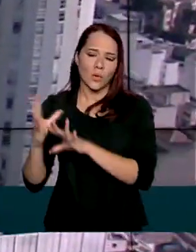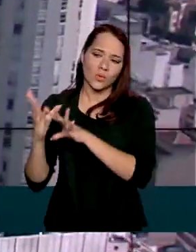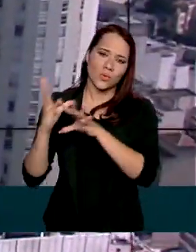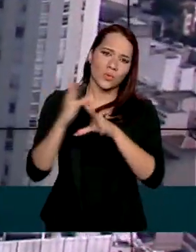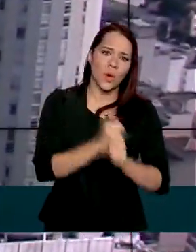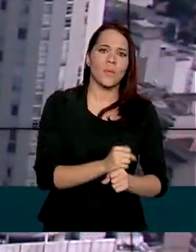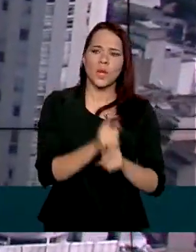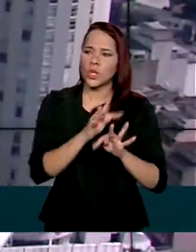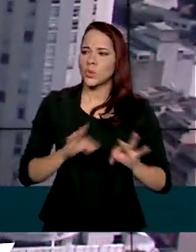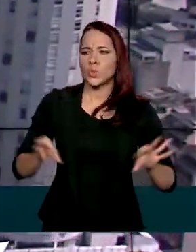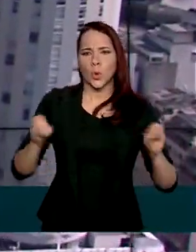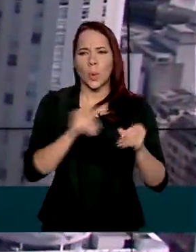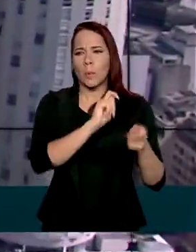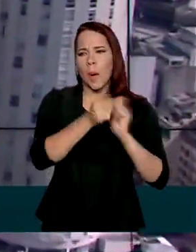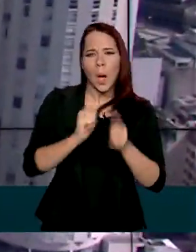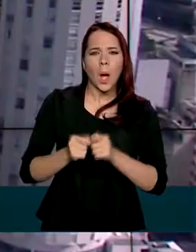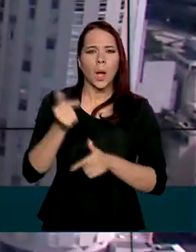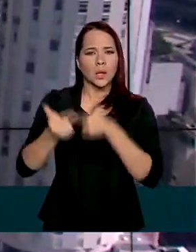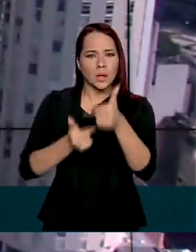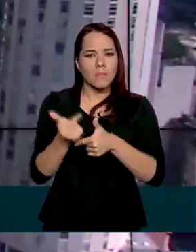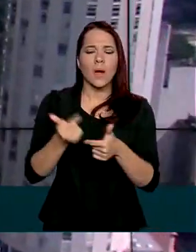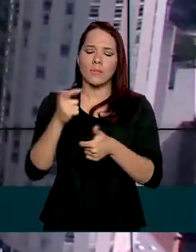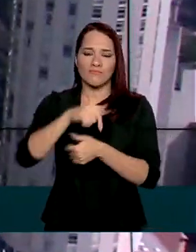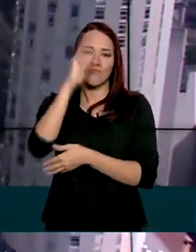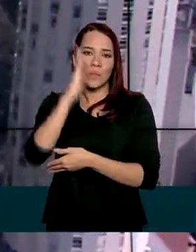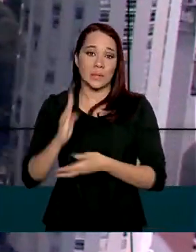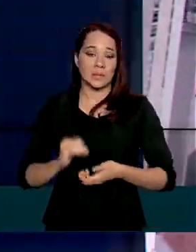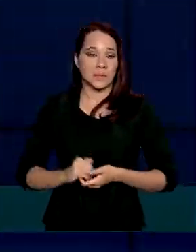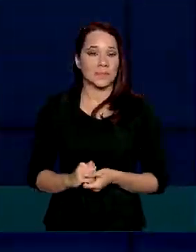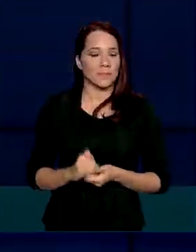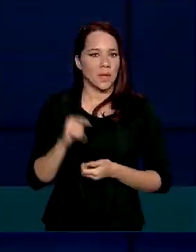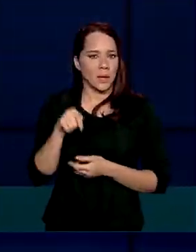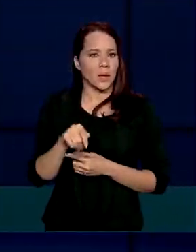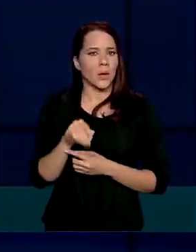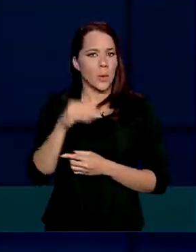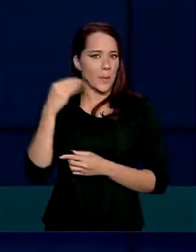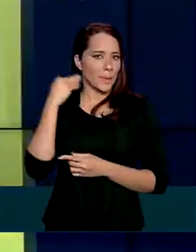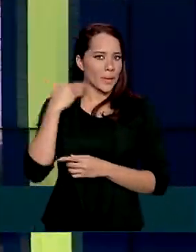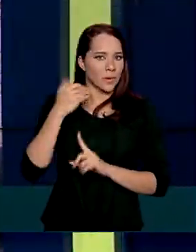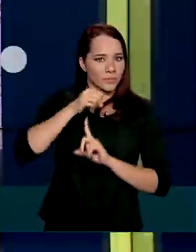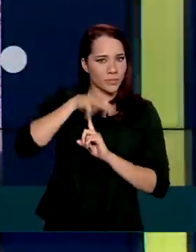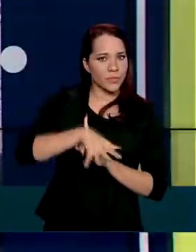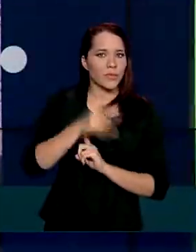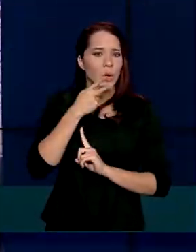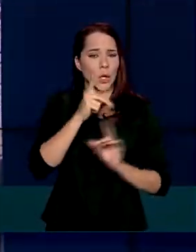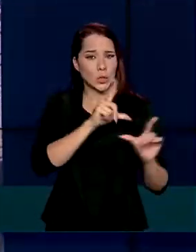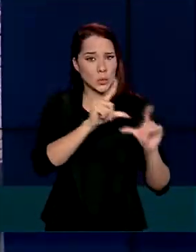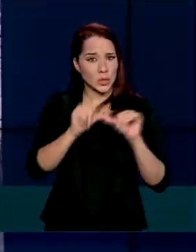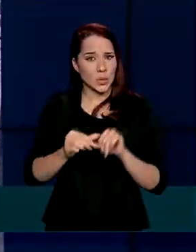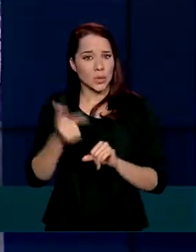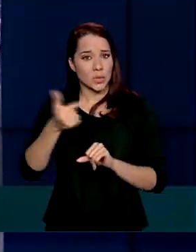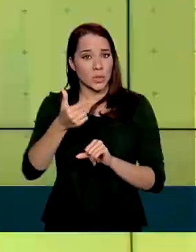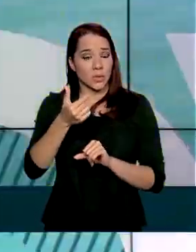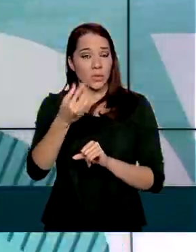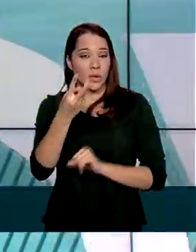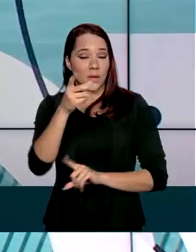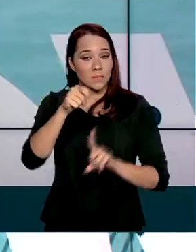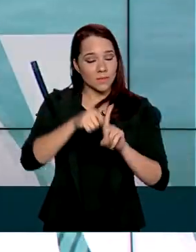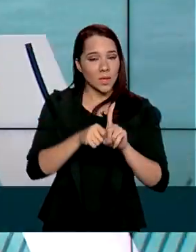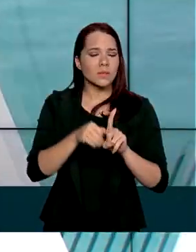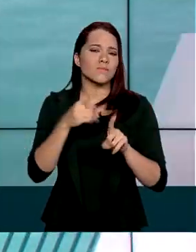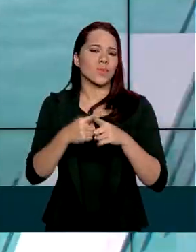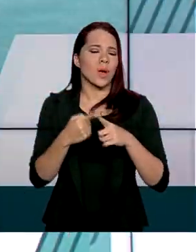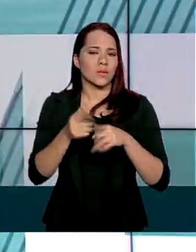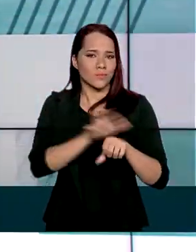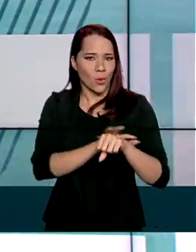de todos os bens e serviços produzidos no país. Segundo o BC, a retração no segundo trimestre provocada pela pandemia